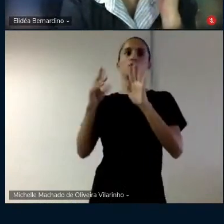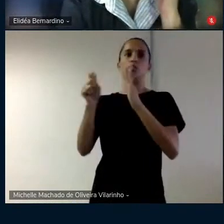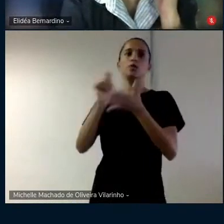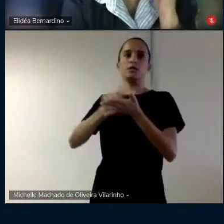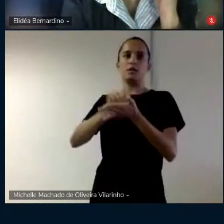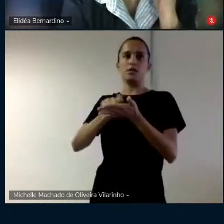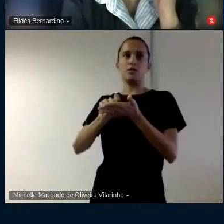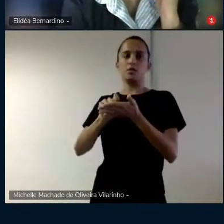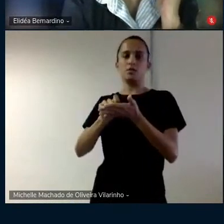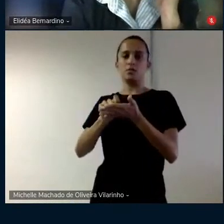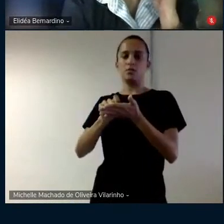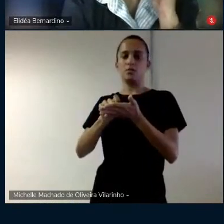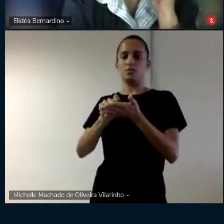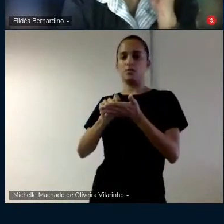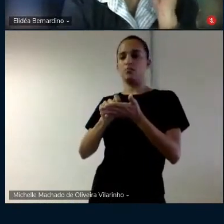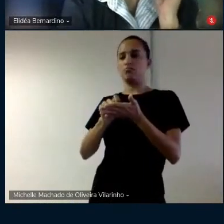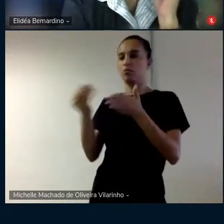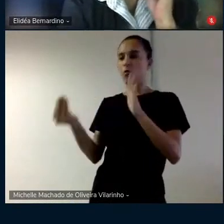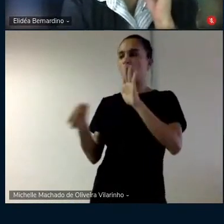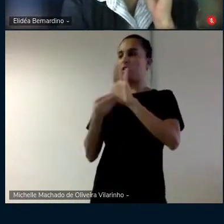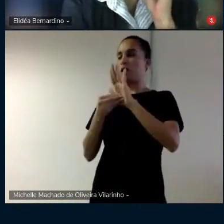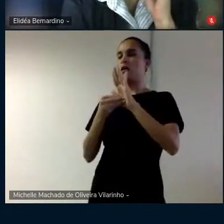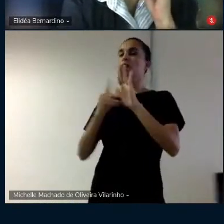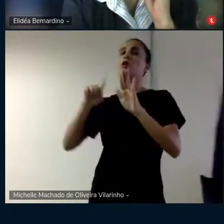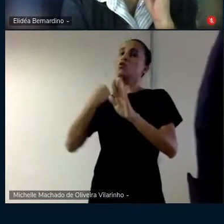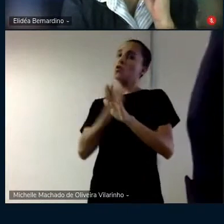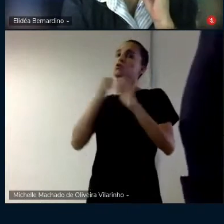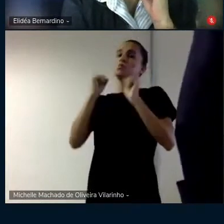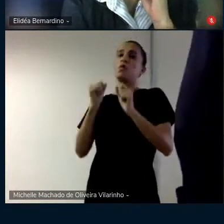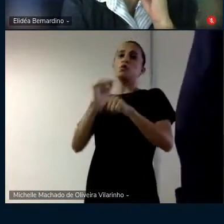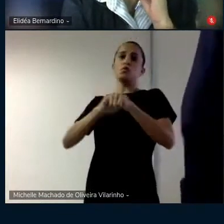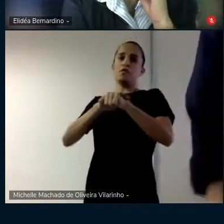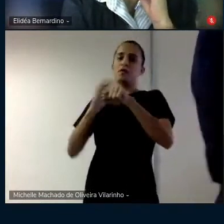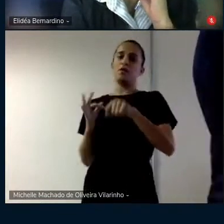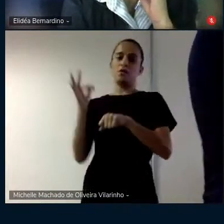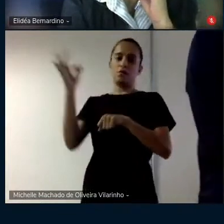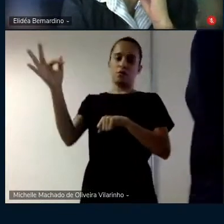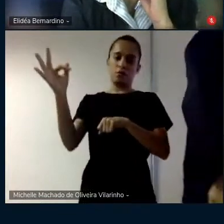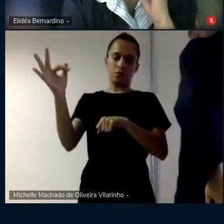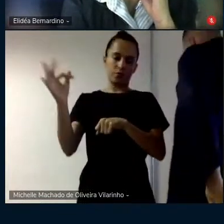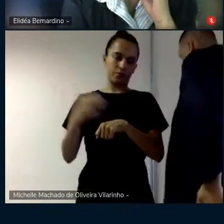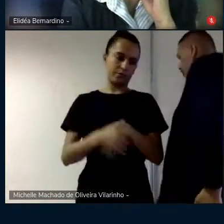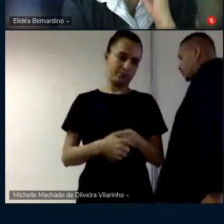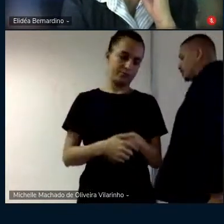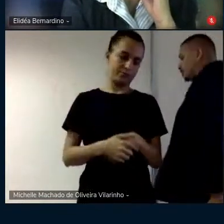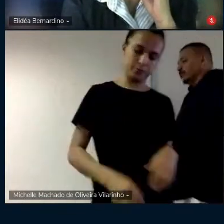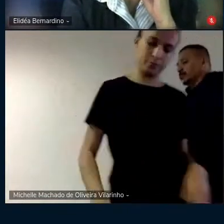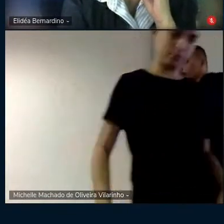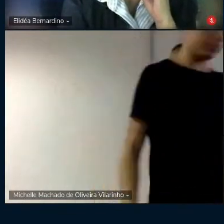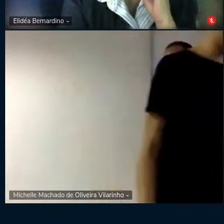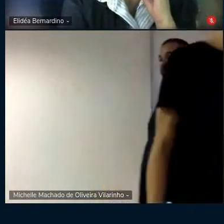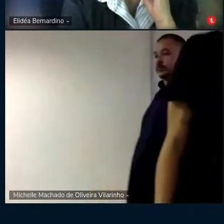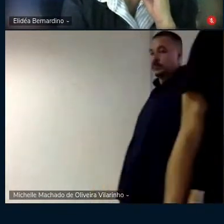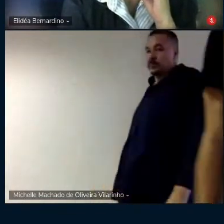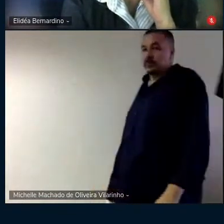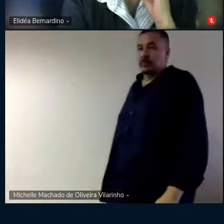algumas observações porque a gente pode conversar depois eu não vou entrar em detalhes porque a gente tem já lá